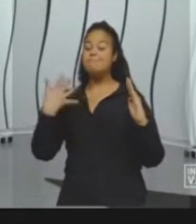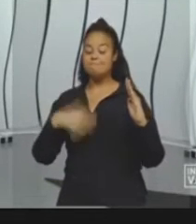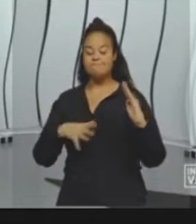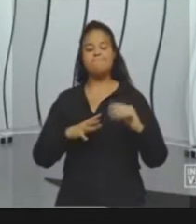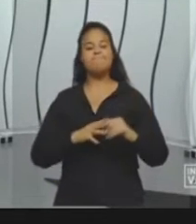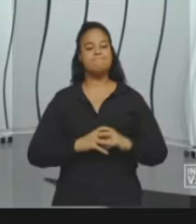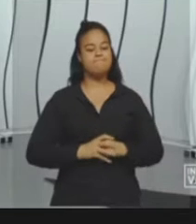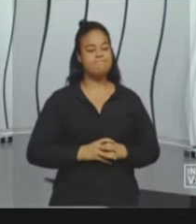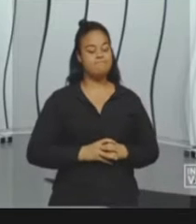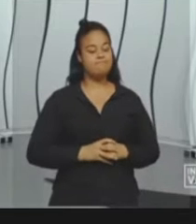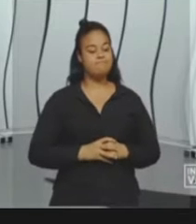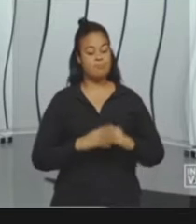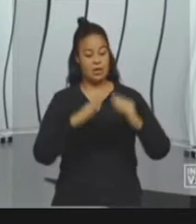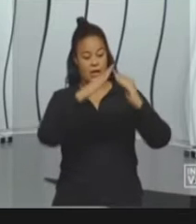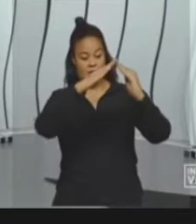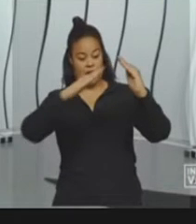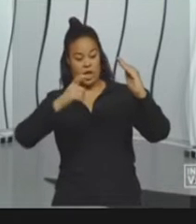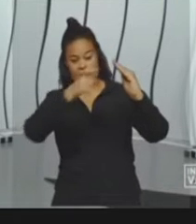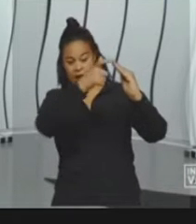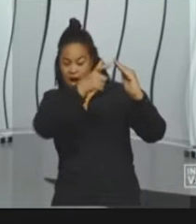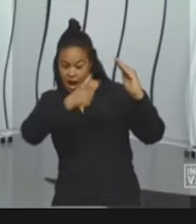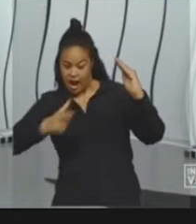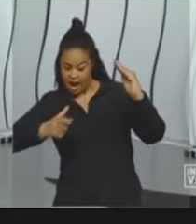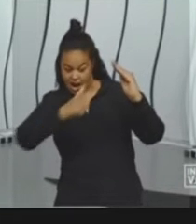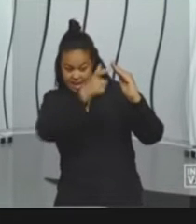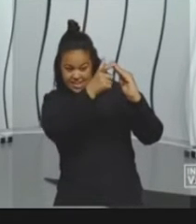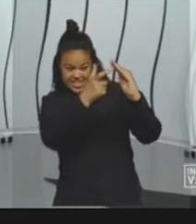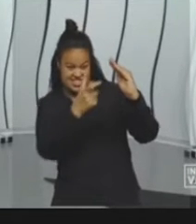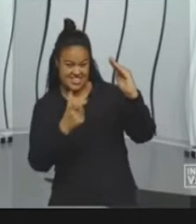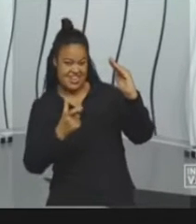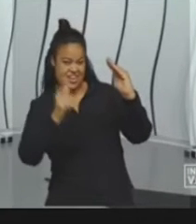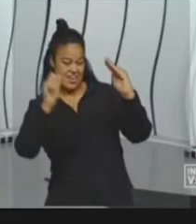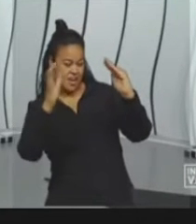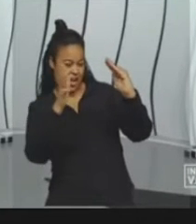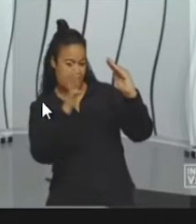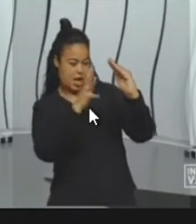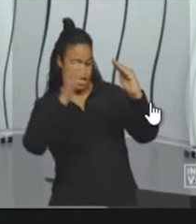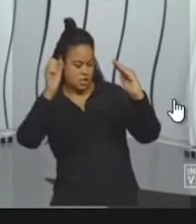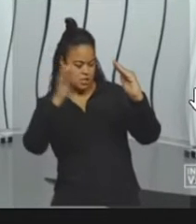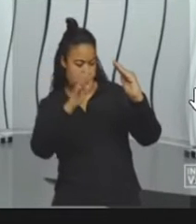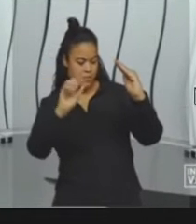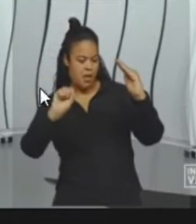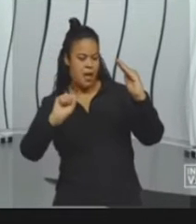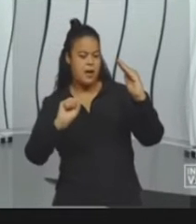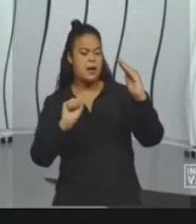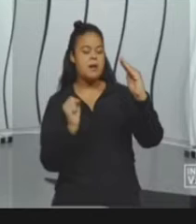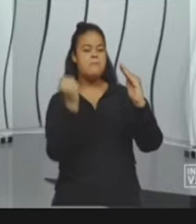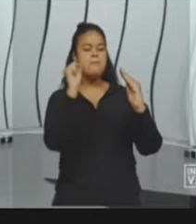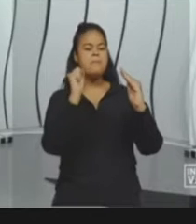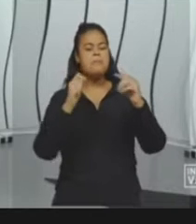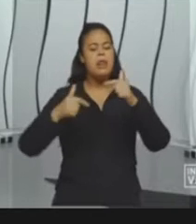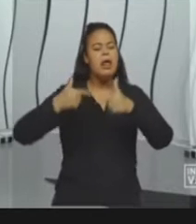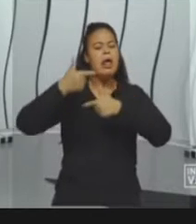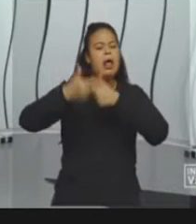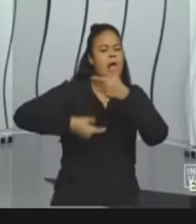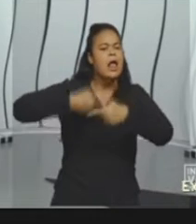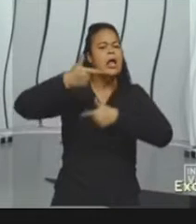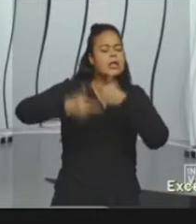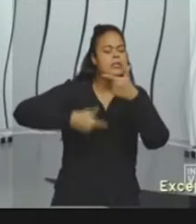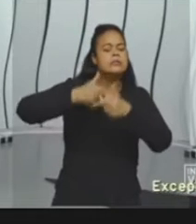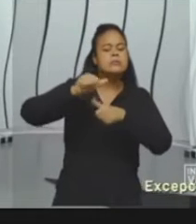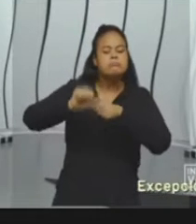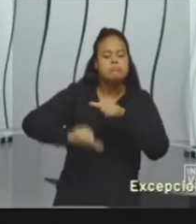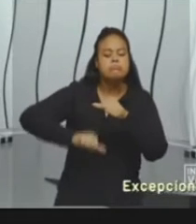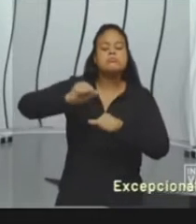esses painéis, para produzir em grande escala, para fazer uma grande indústria de energia solar, ser